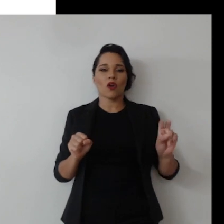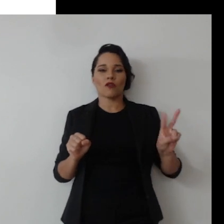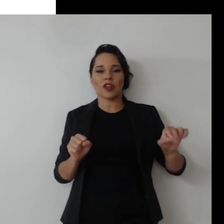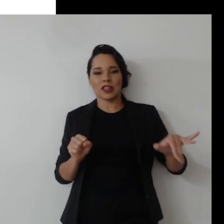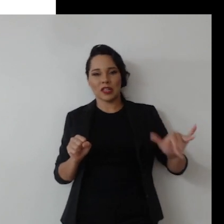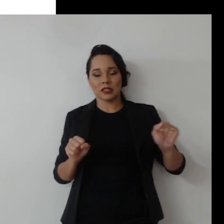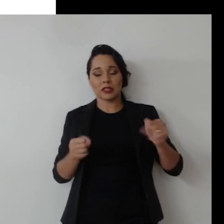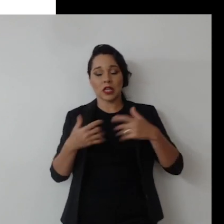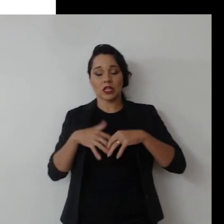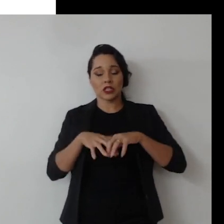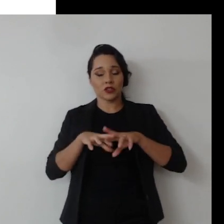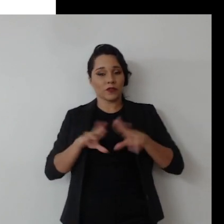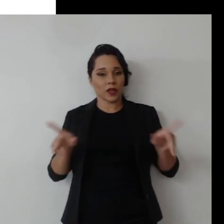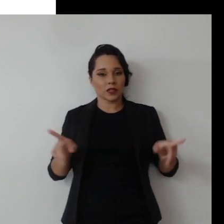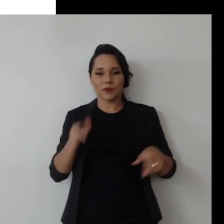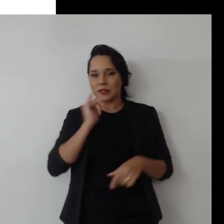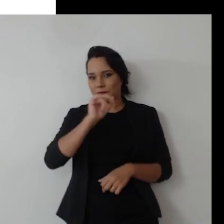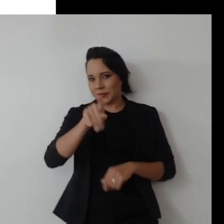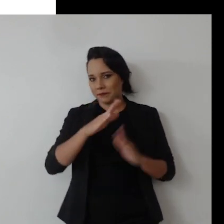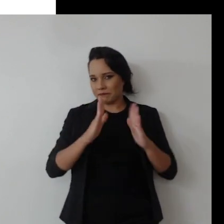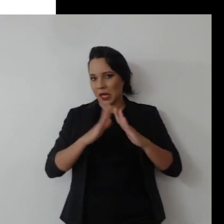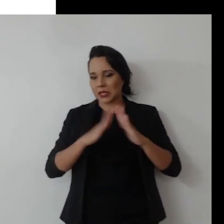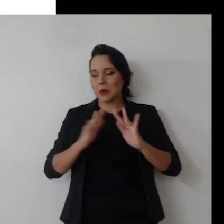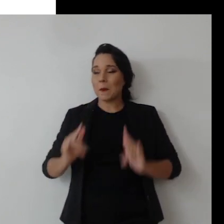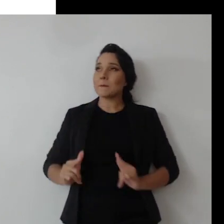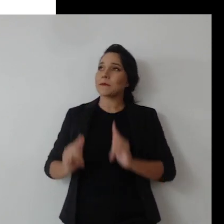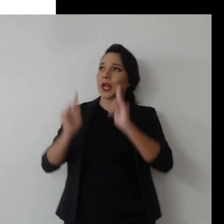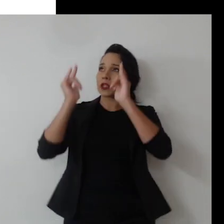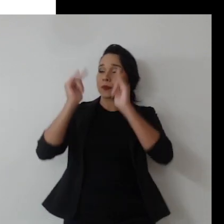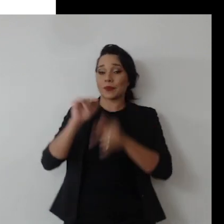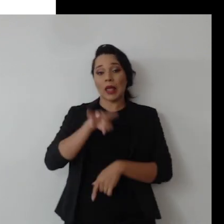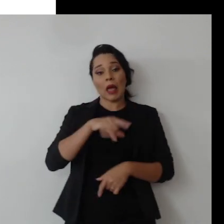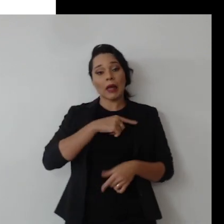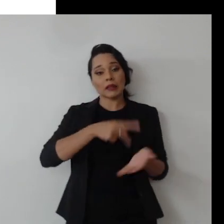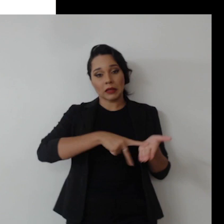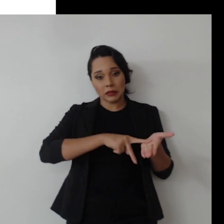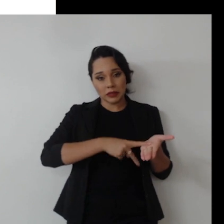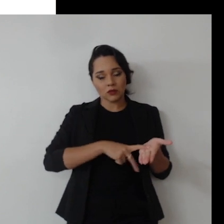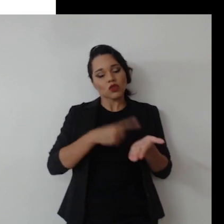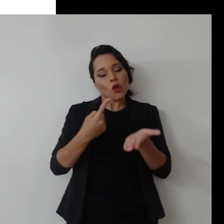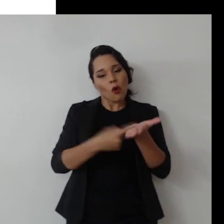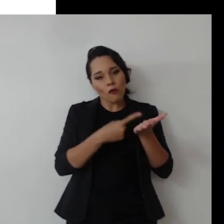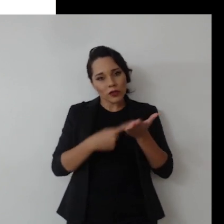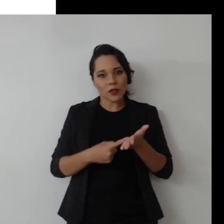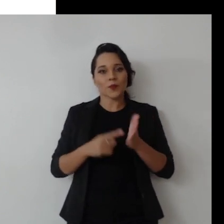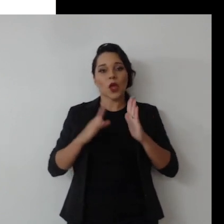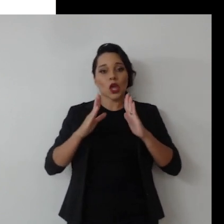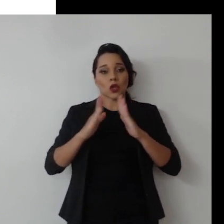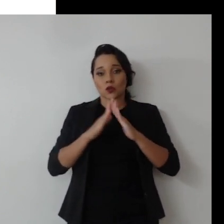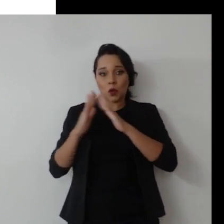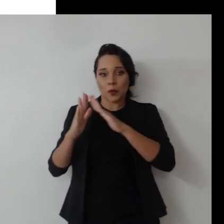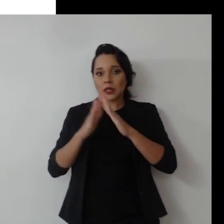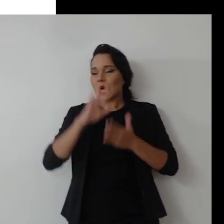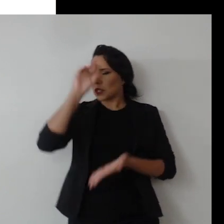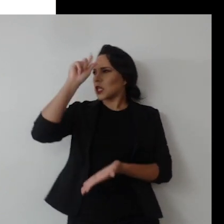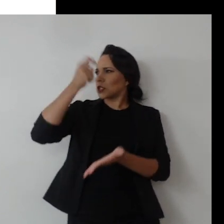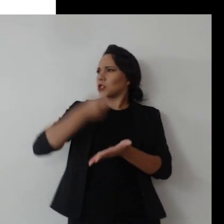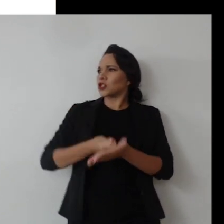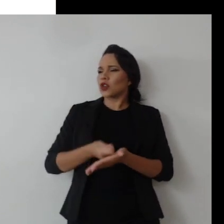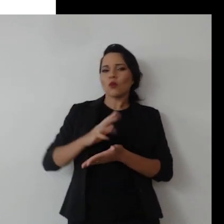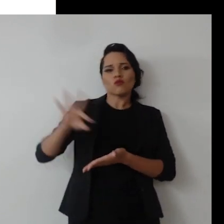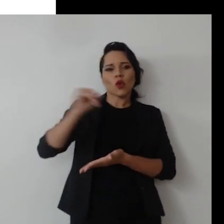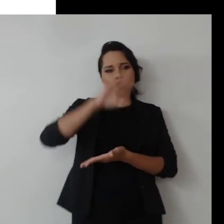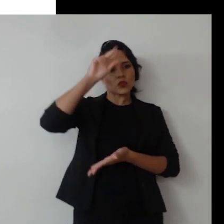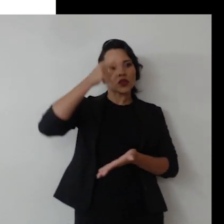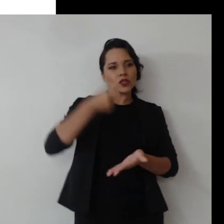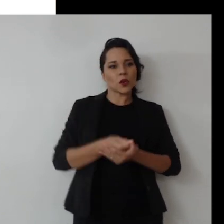Imagina que você mora em um prédio e você tem um síndico e uma convenção, né? Que os proprietários tomam suas decisões.